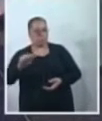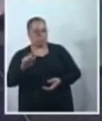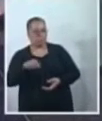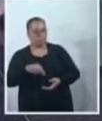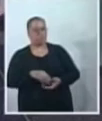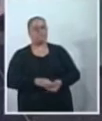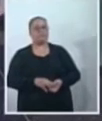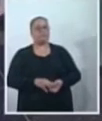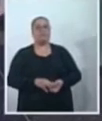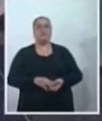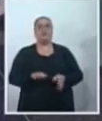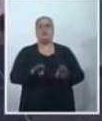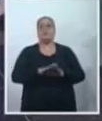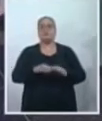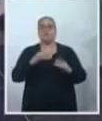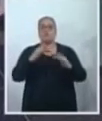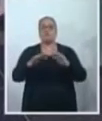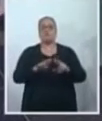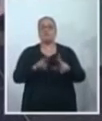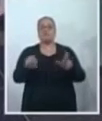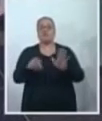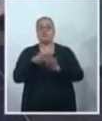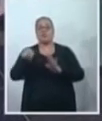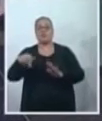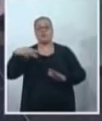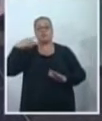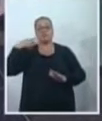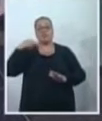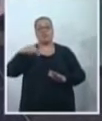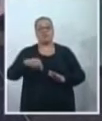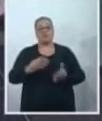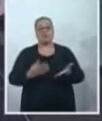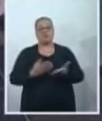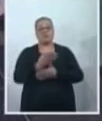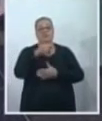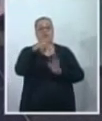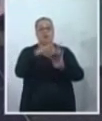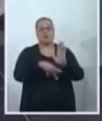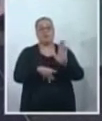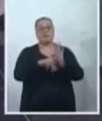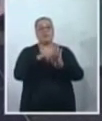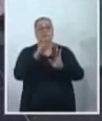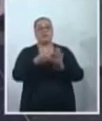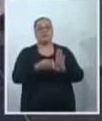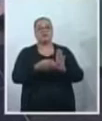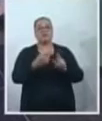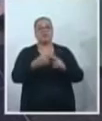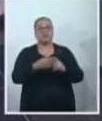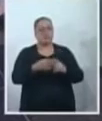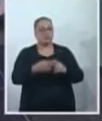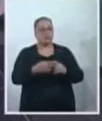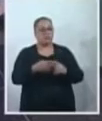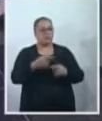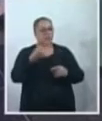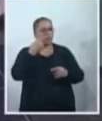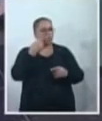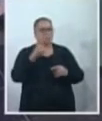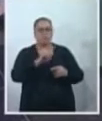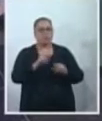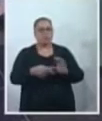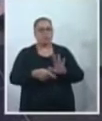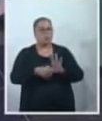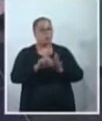um movimento diferente dos vereadores aqui para aprovação de projetos que a gente até não via anteriormente. É verdade.